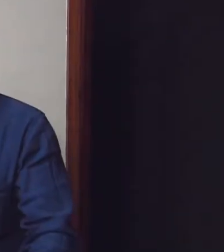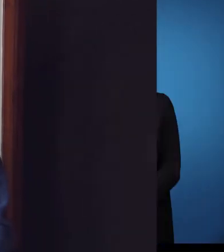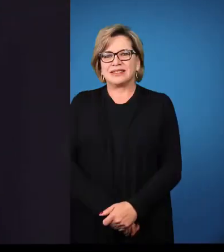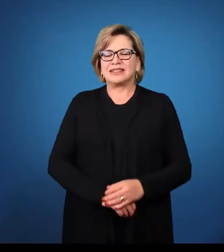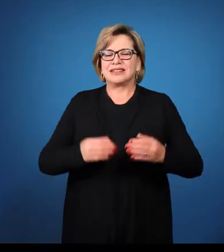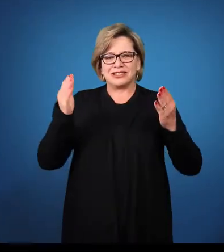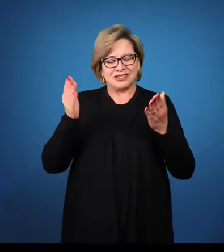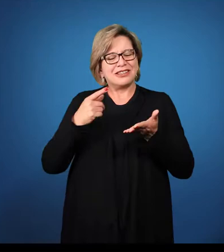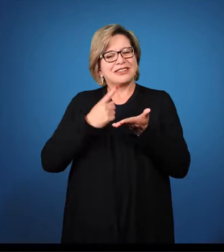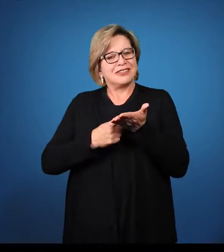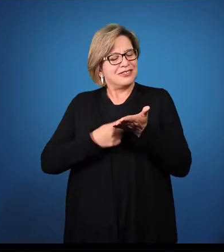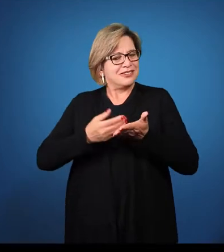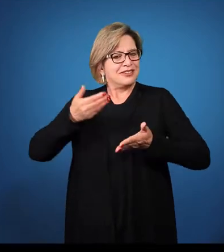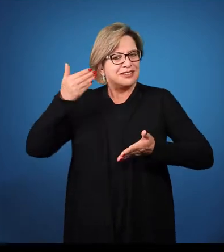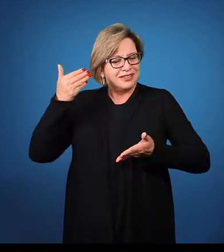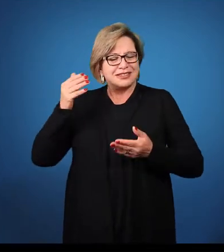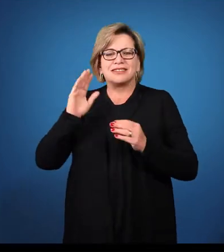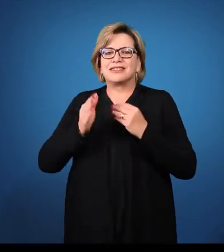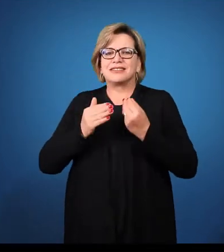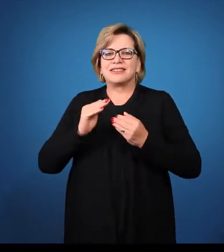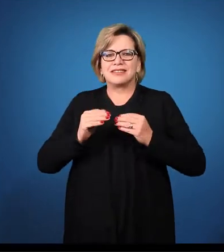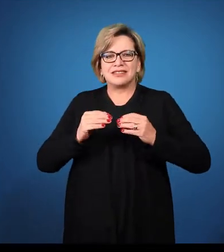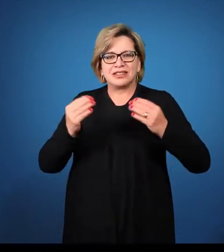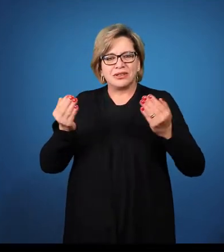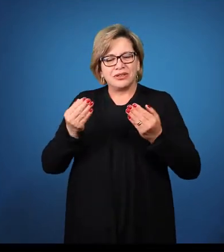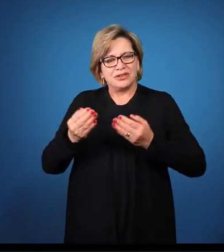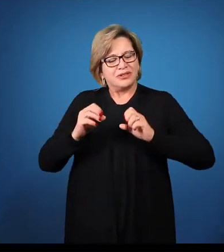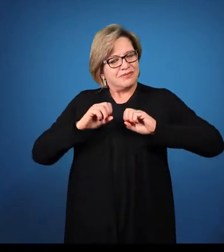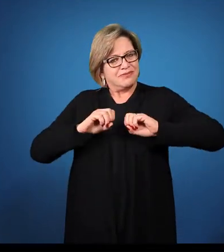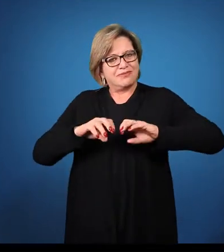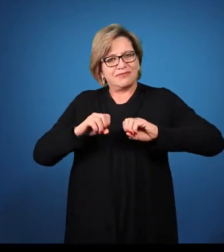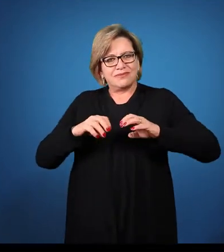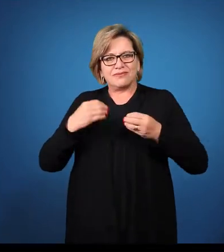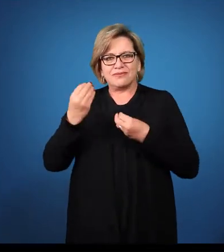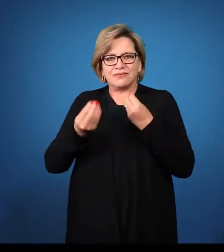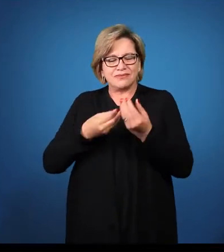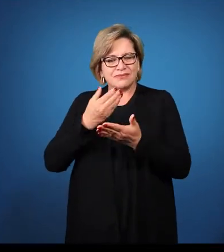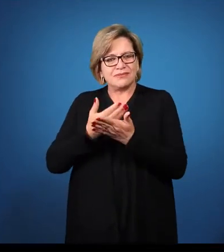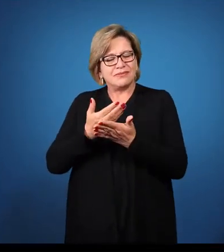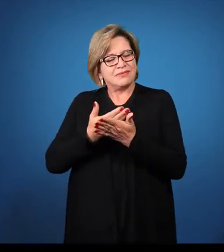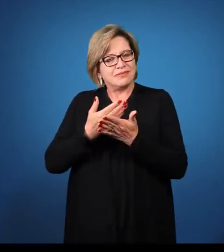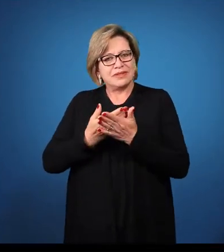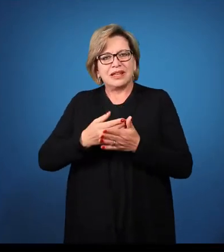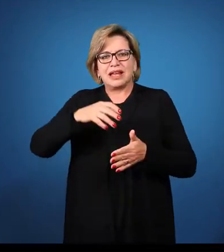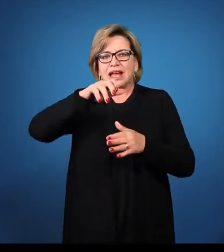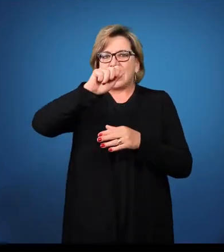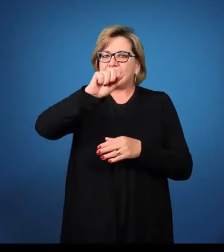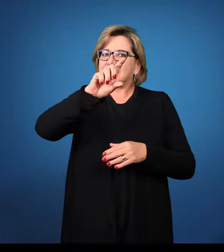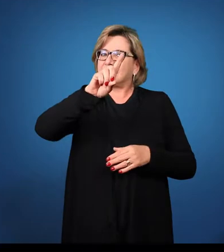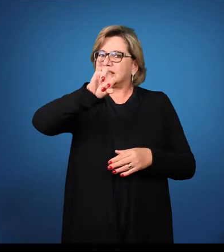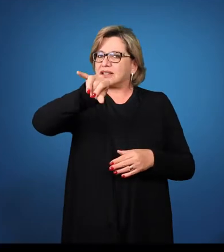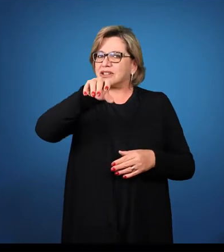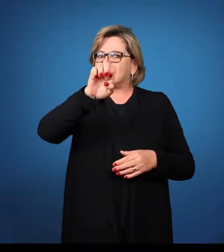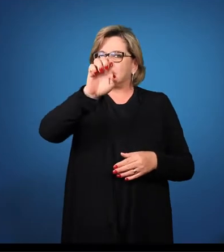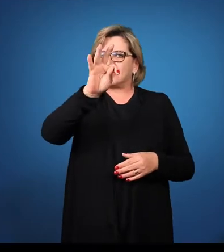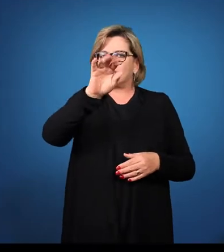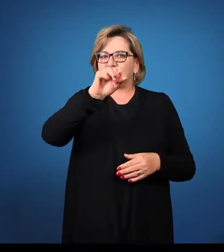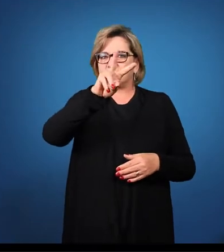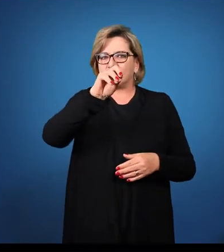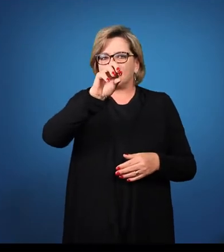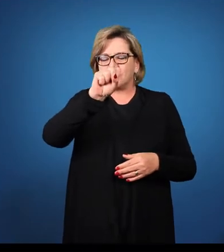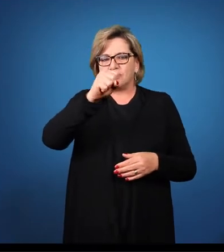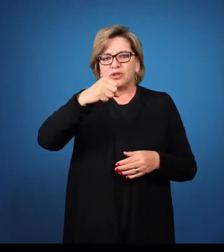Conforme nós falamos na aula anterior, hoje então nós vamos ver os adjetivos de segunda